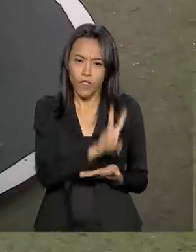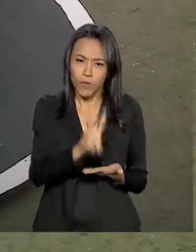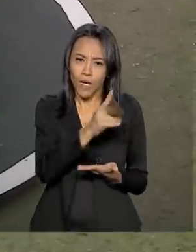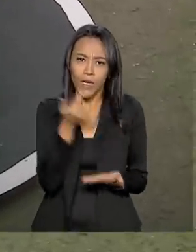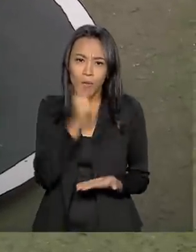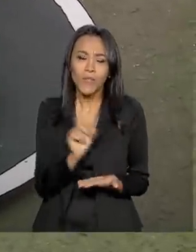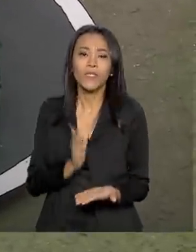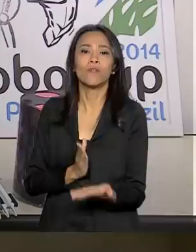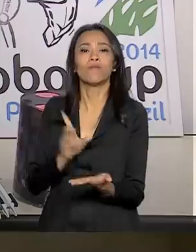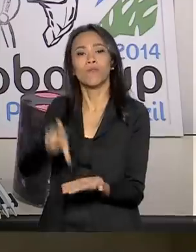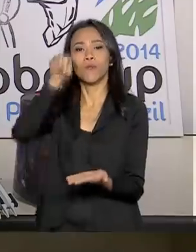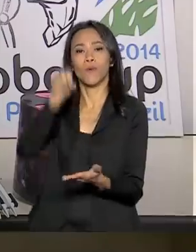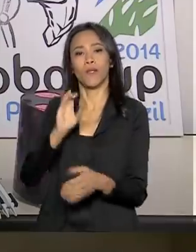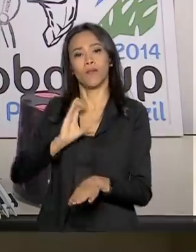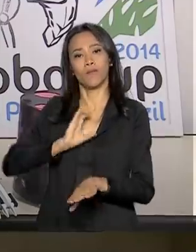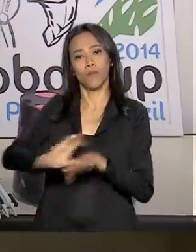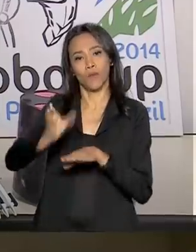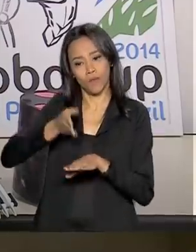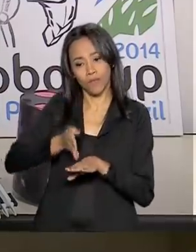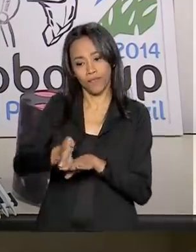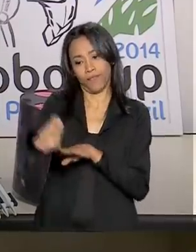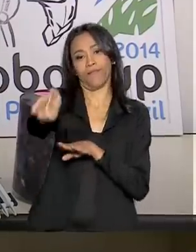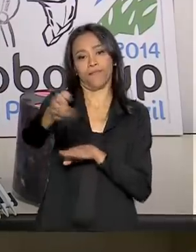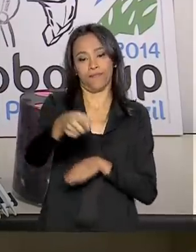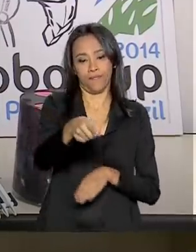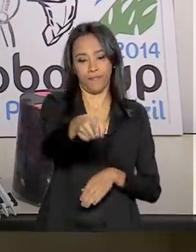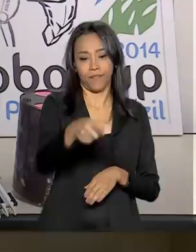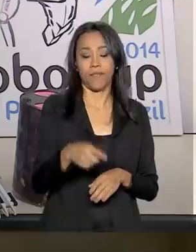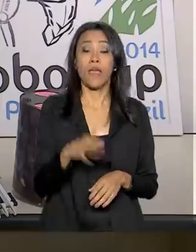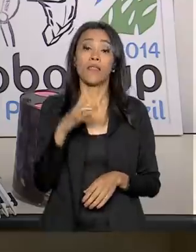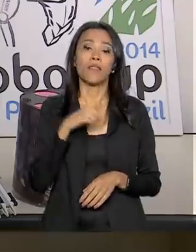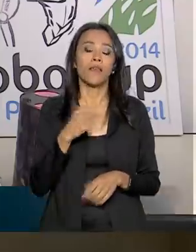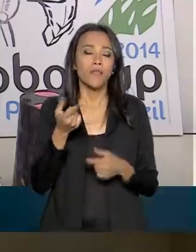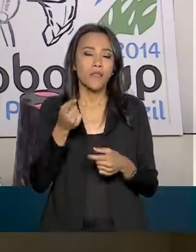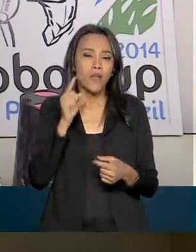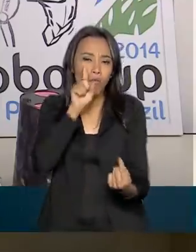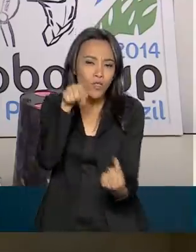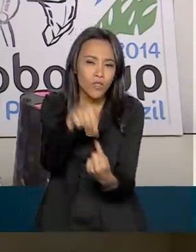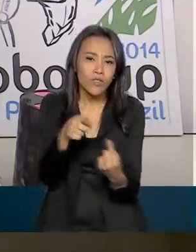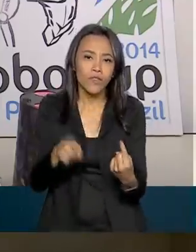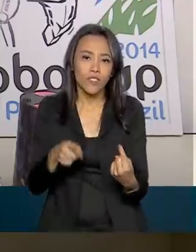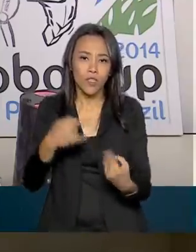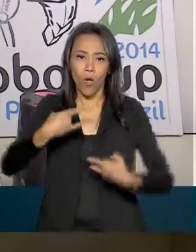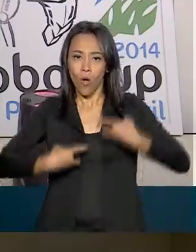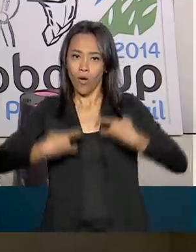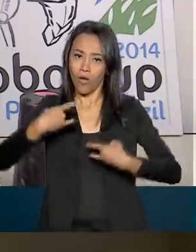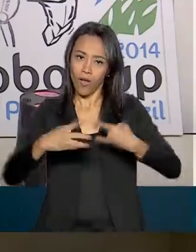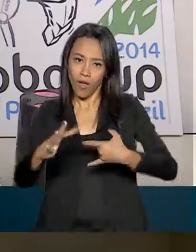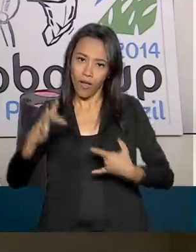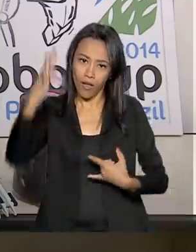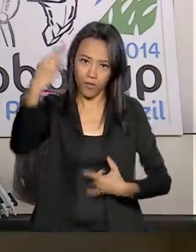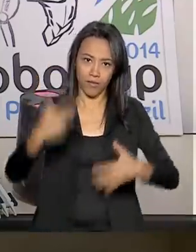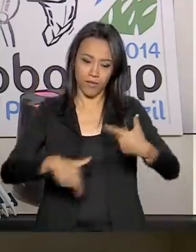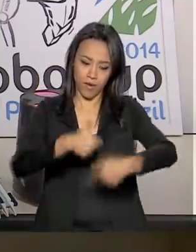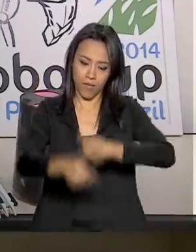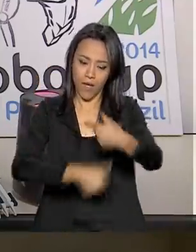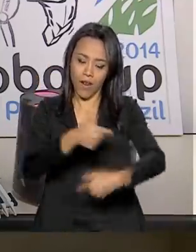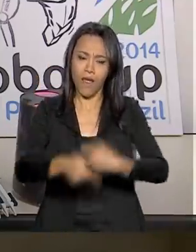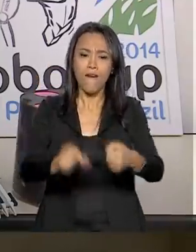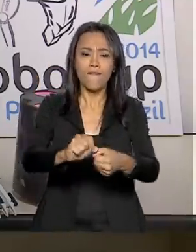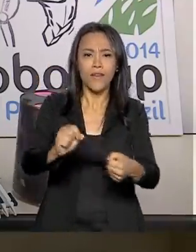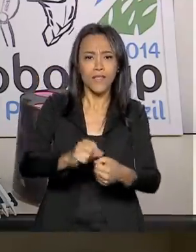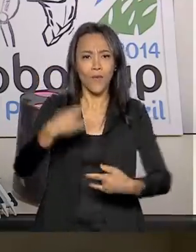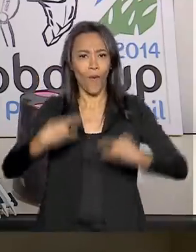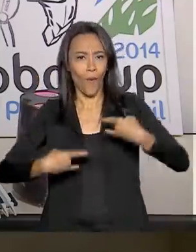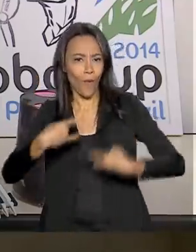na definição da carreira. Tenho um projeto de trabalhar com robô humanoide no futuro. Fazer um robô